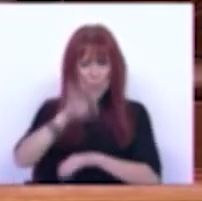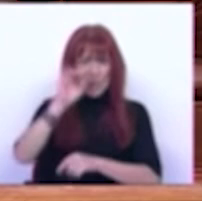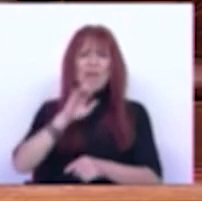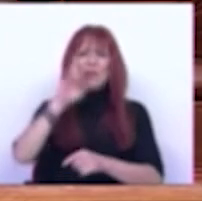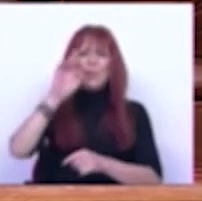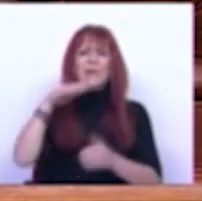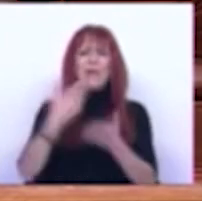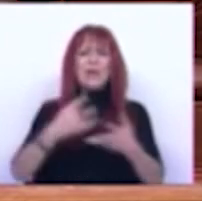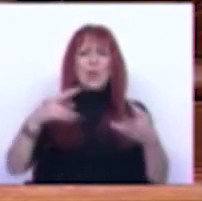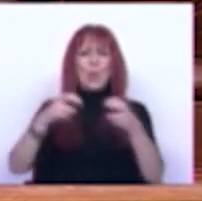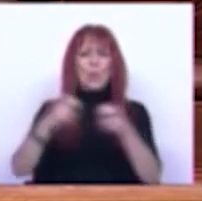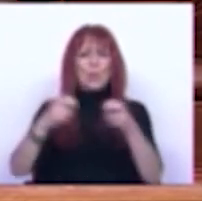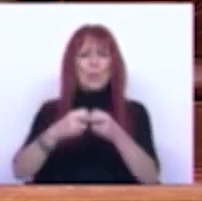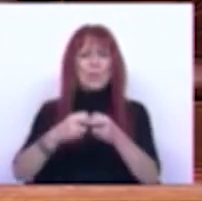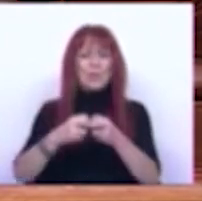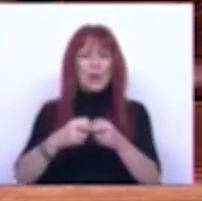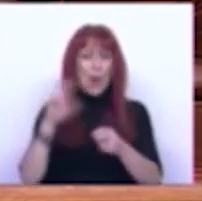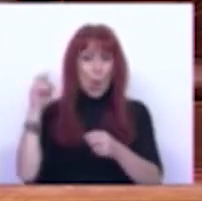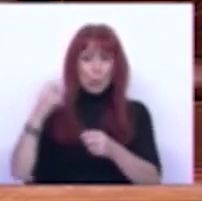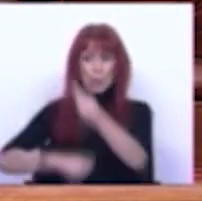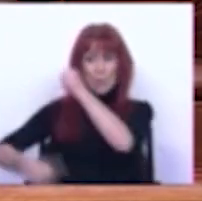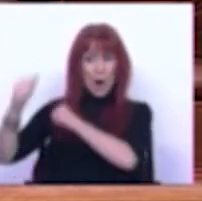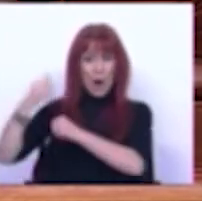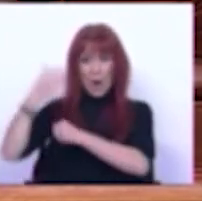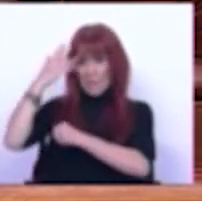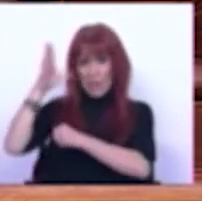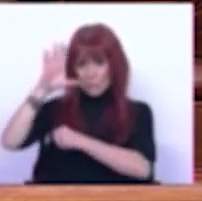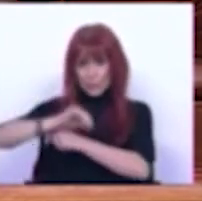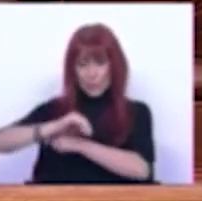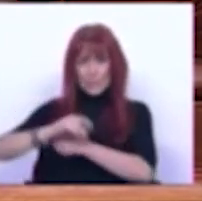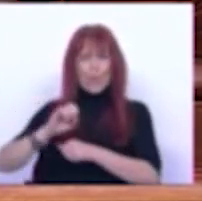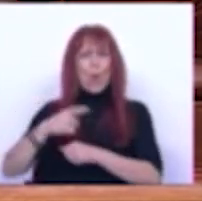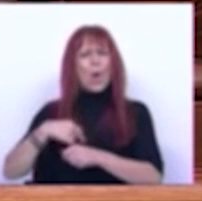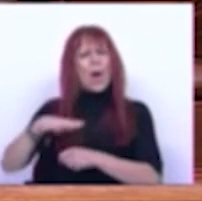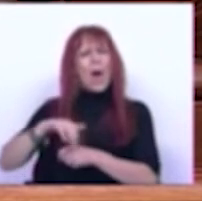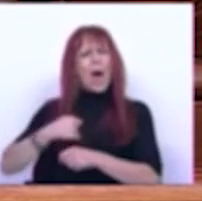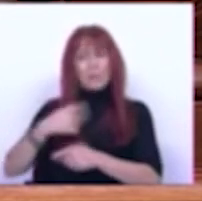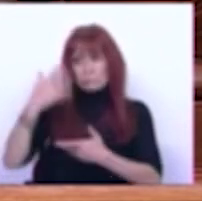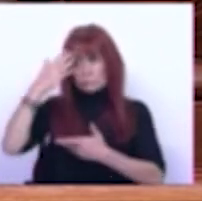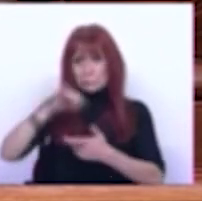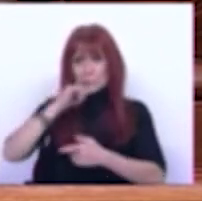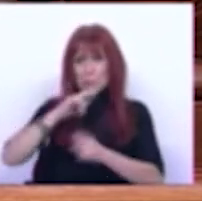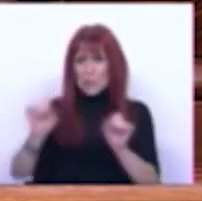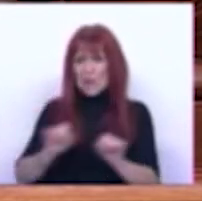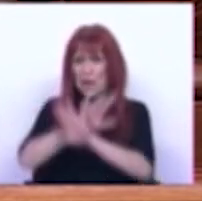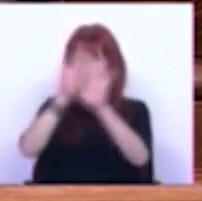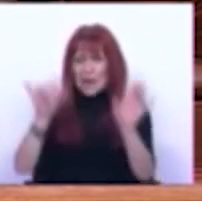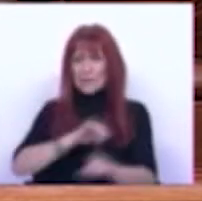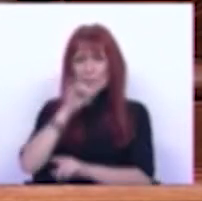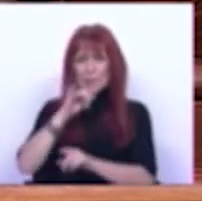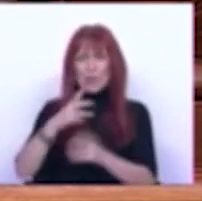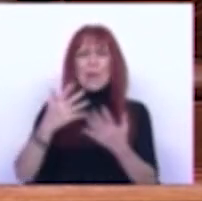por dar resposta aos problemas que em outubro não era possível prever ou cuja dimensão não estava ainda clarificada